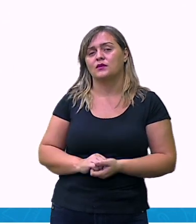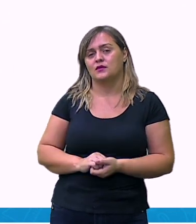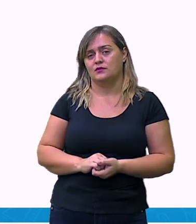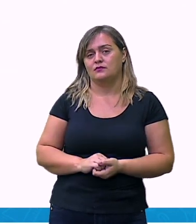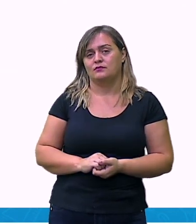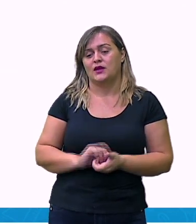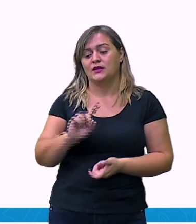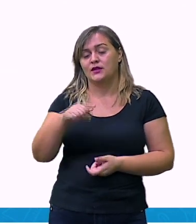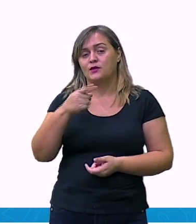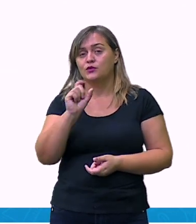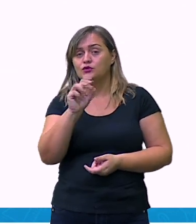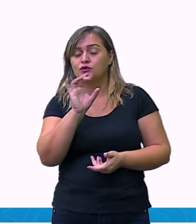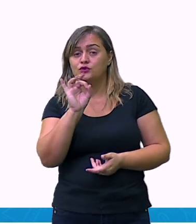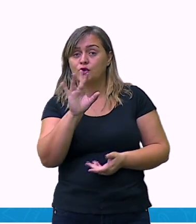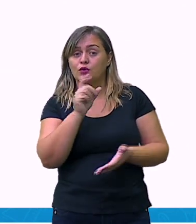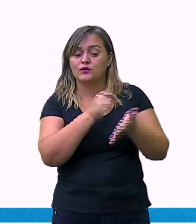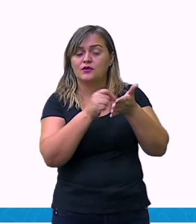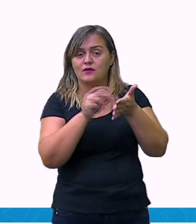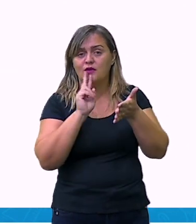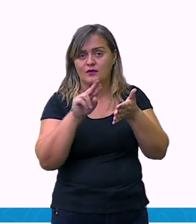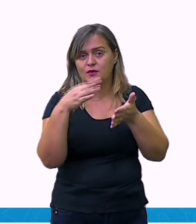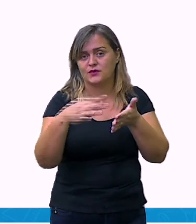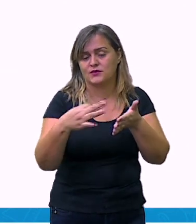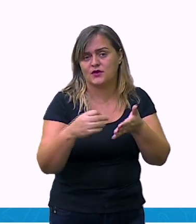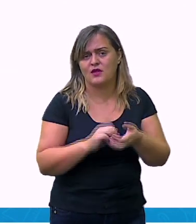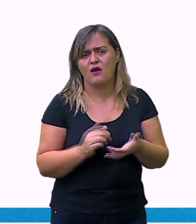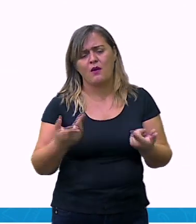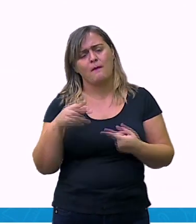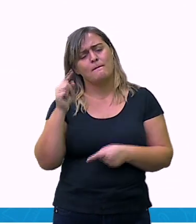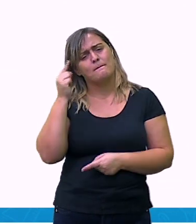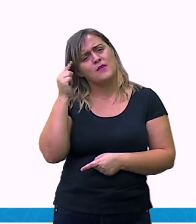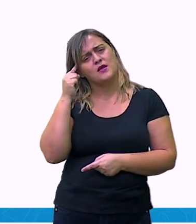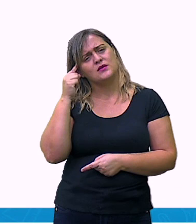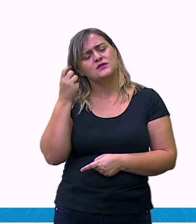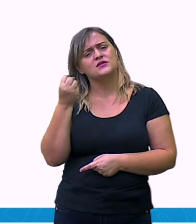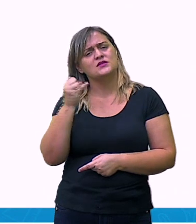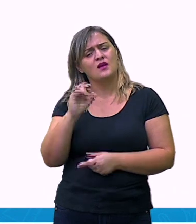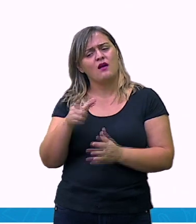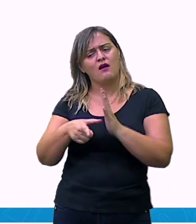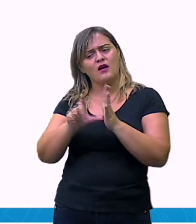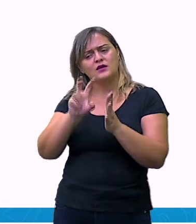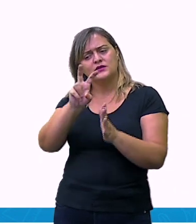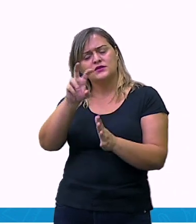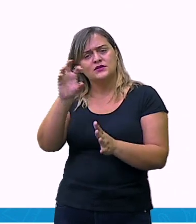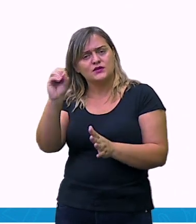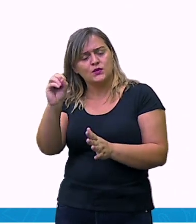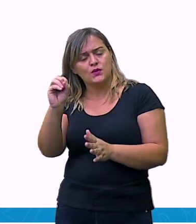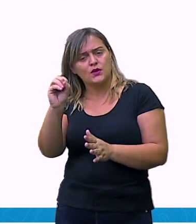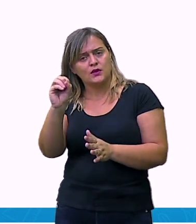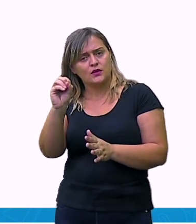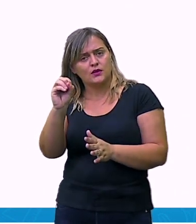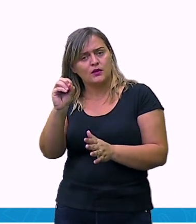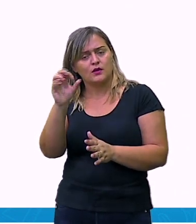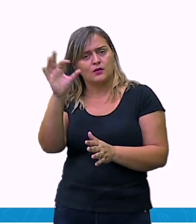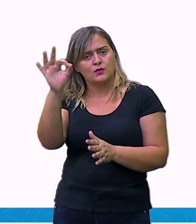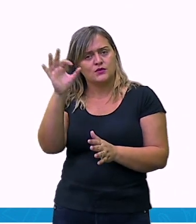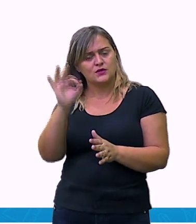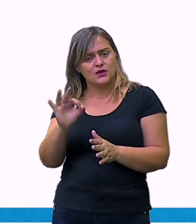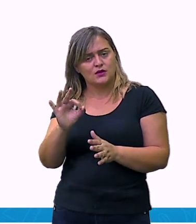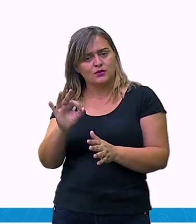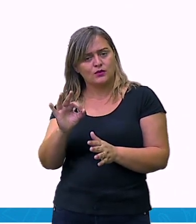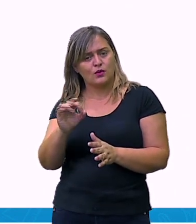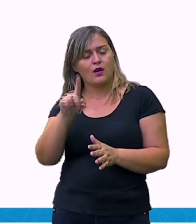cinquenta por cento? Também representa a metade, não é? Então, qual é a metade de quarenta?